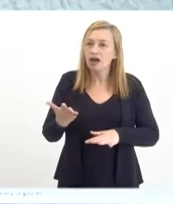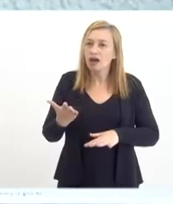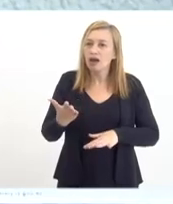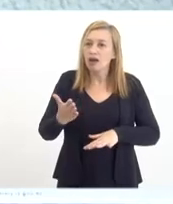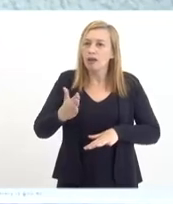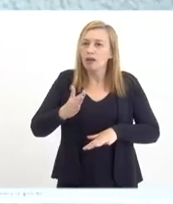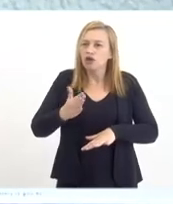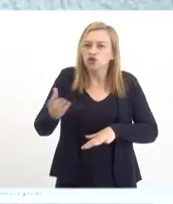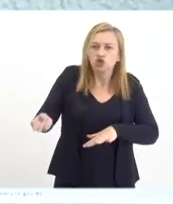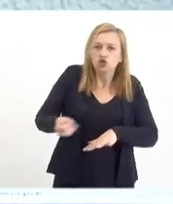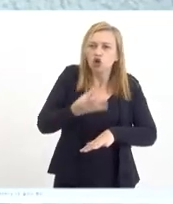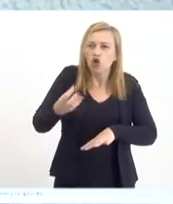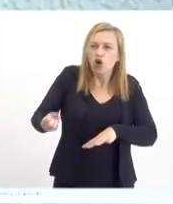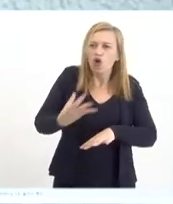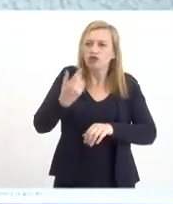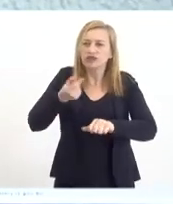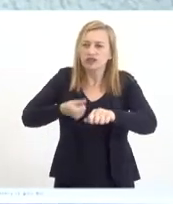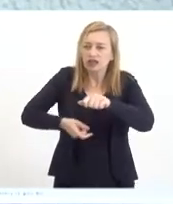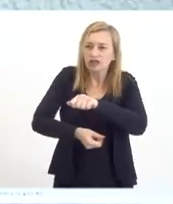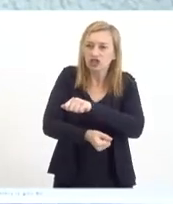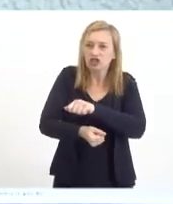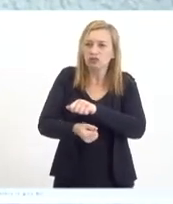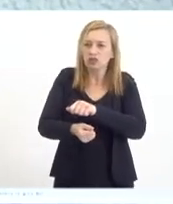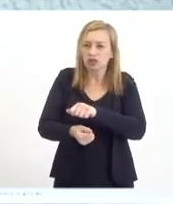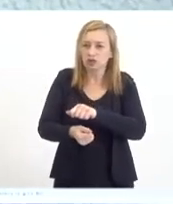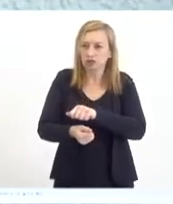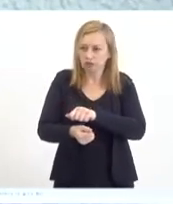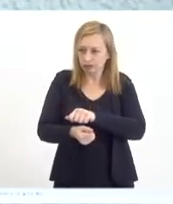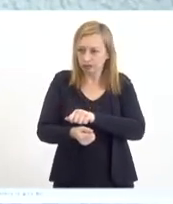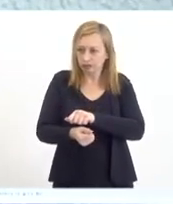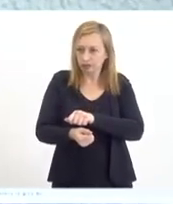trazer novos investimentos com esses recursos.